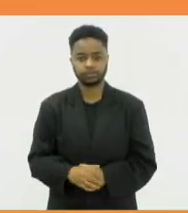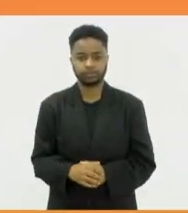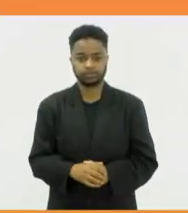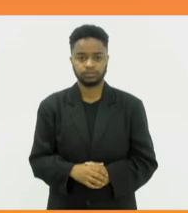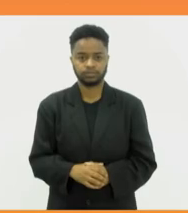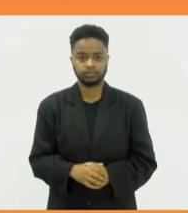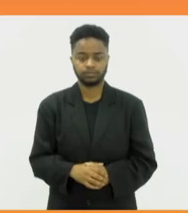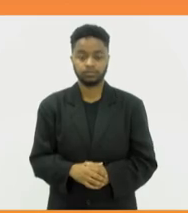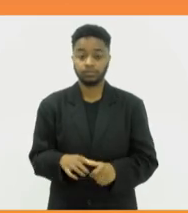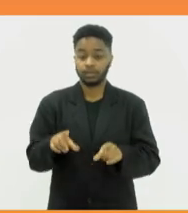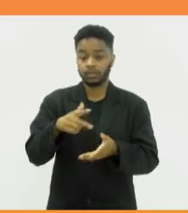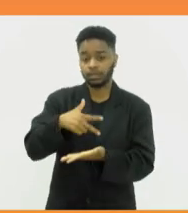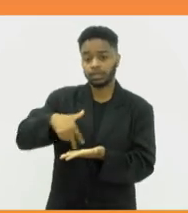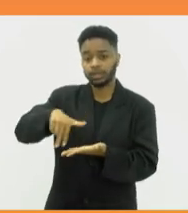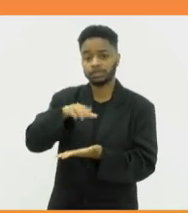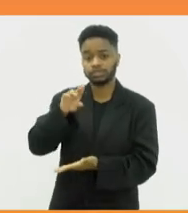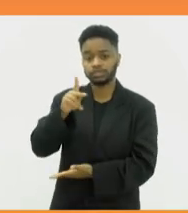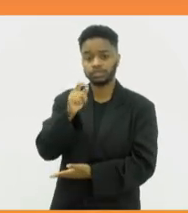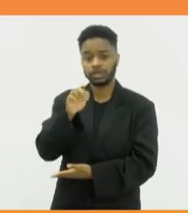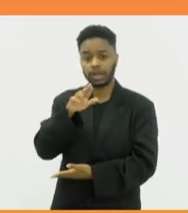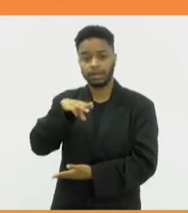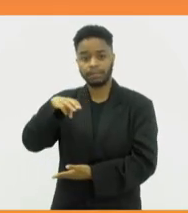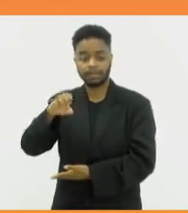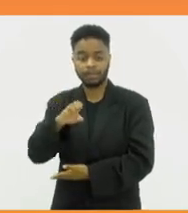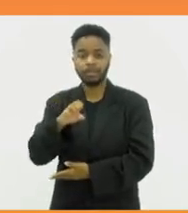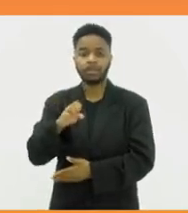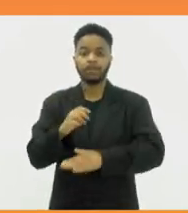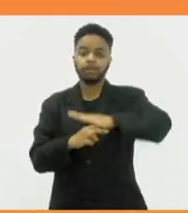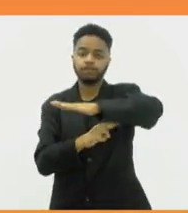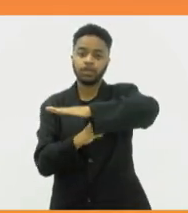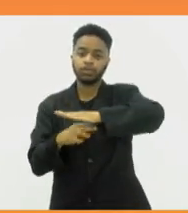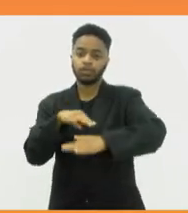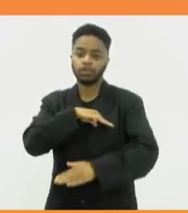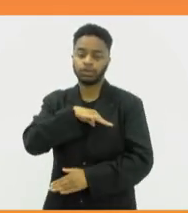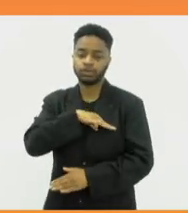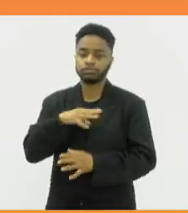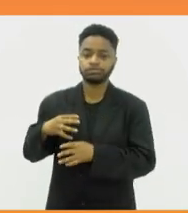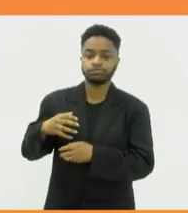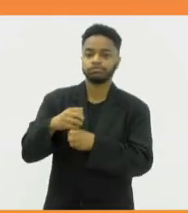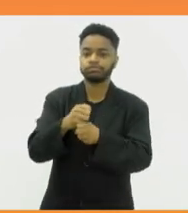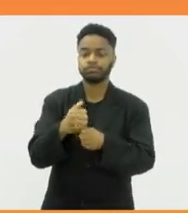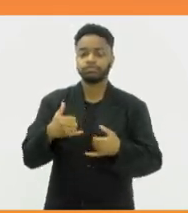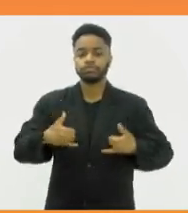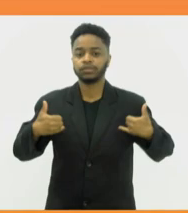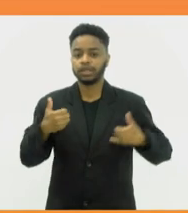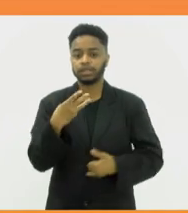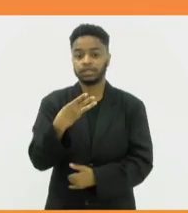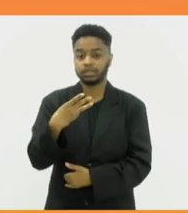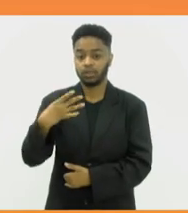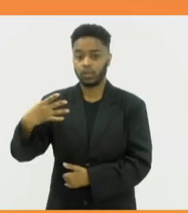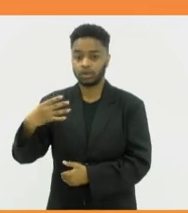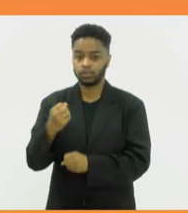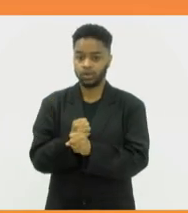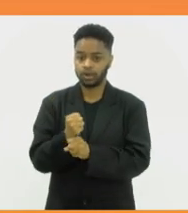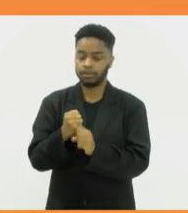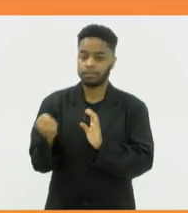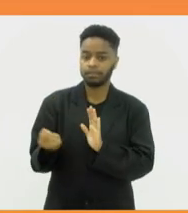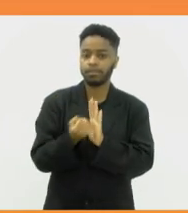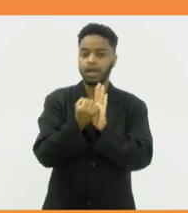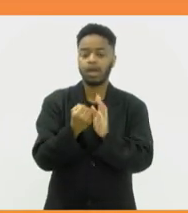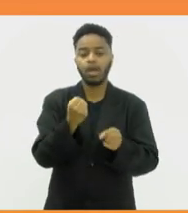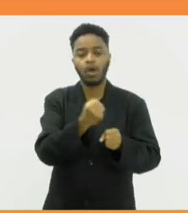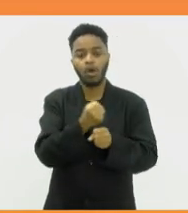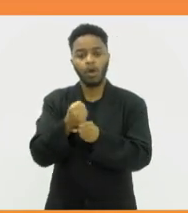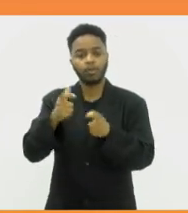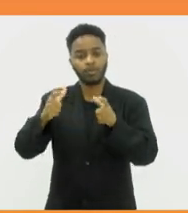O Baile Charme do Viaduto de Madureira comemora 34 anos neste sábado, com um evento que marca a revitalização do espaço e inauguração